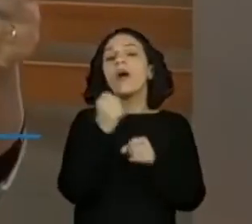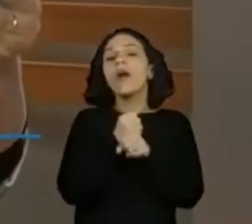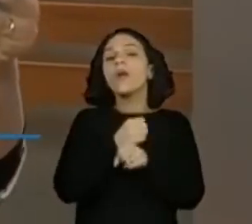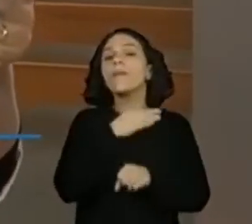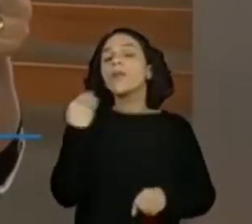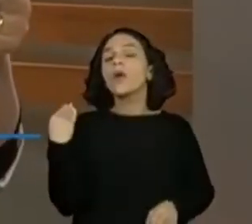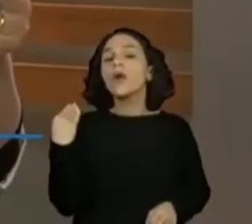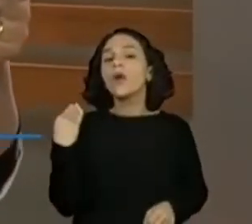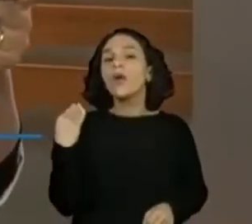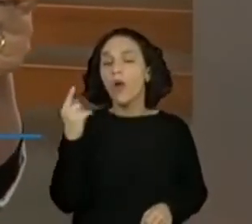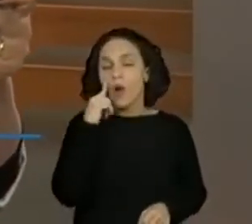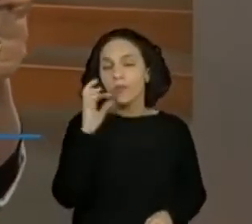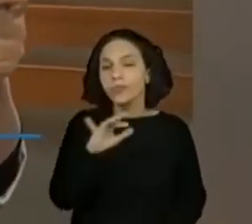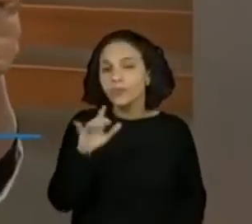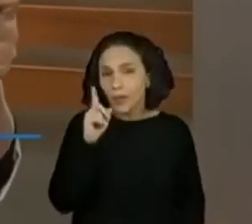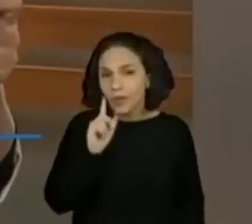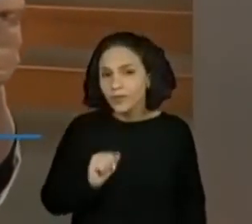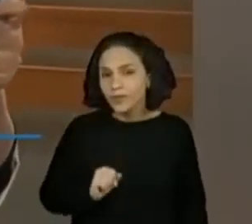ano? Vamos juntos?